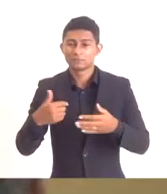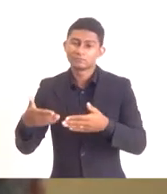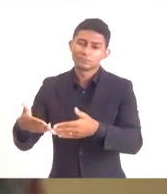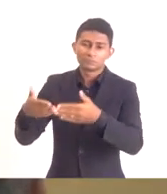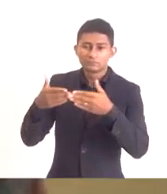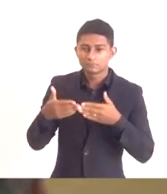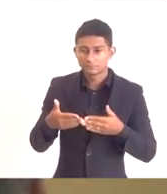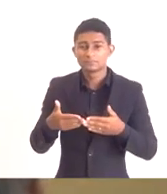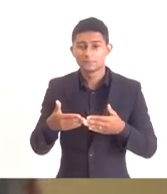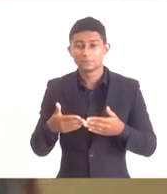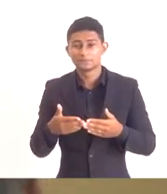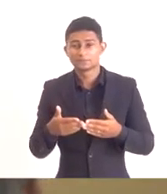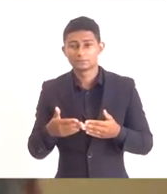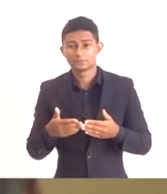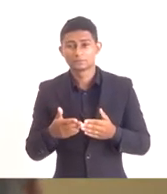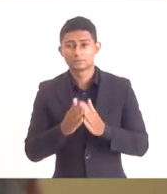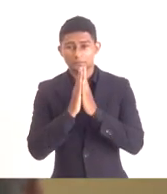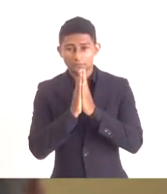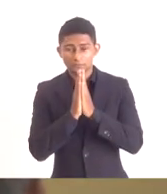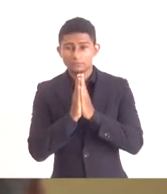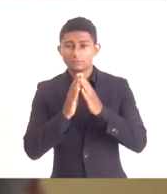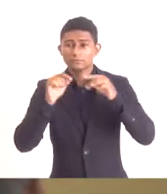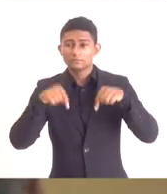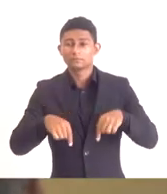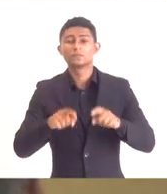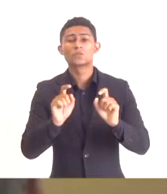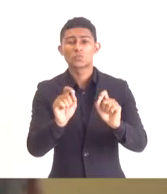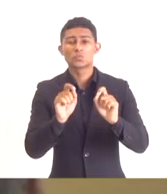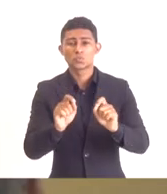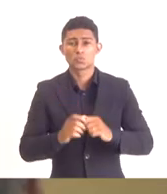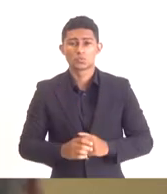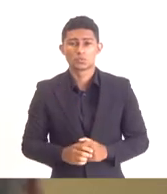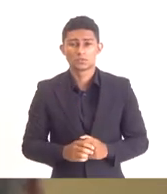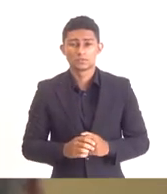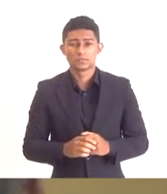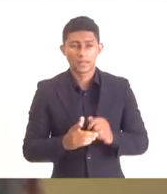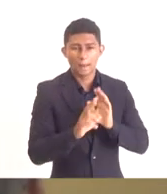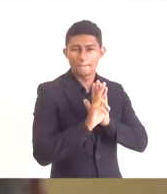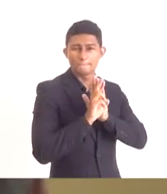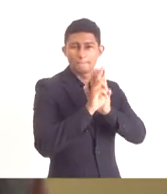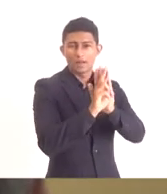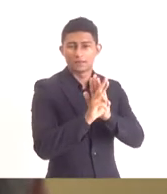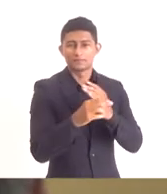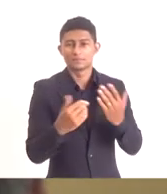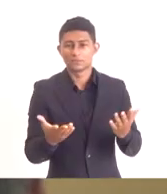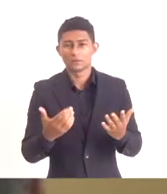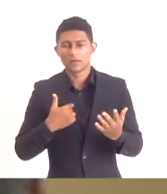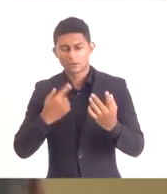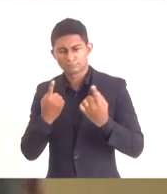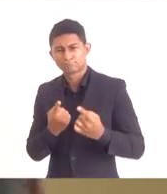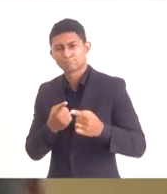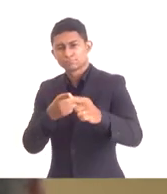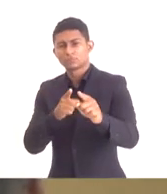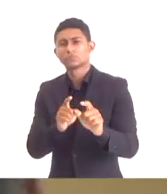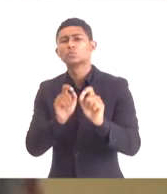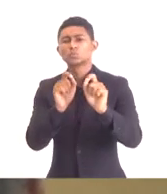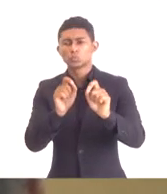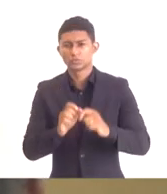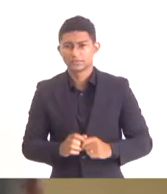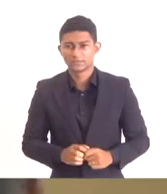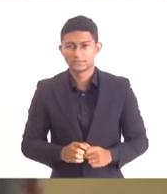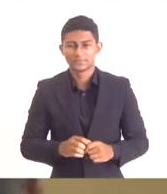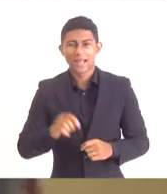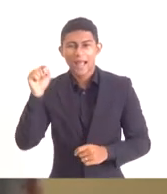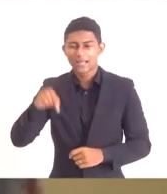que a gente possa ter aqui os representantes. queria fazer uma provocação aqui. E aí está